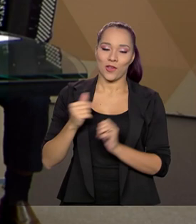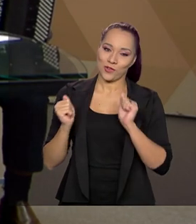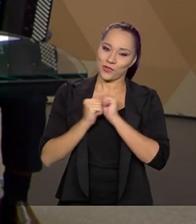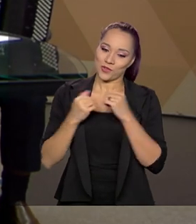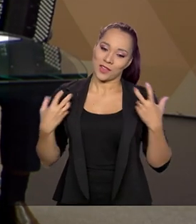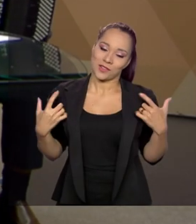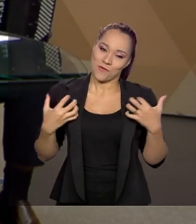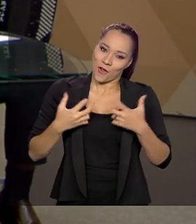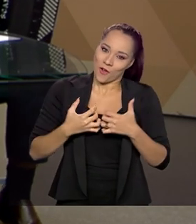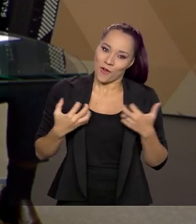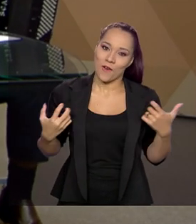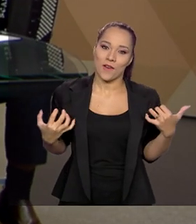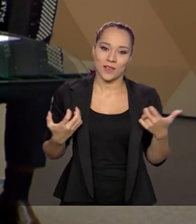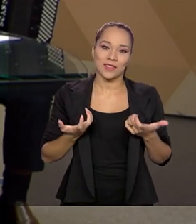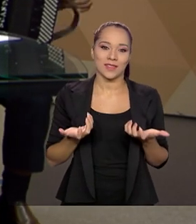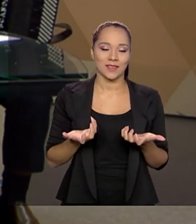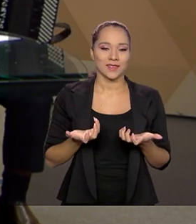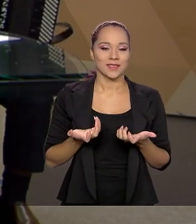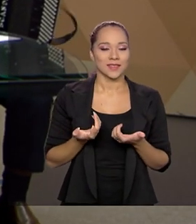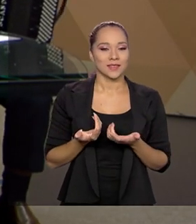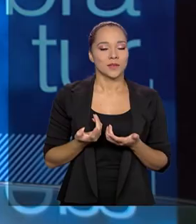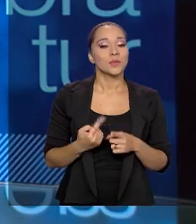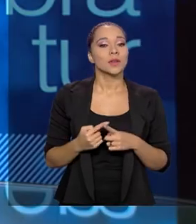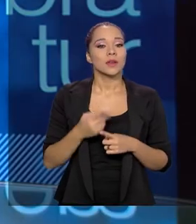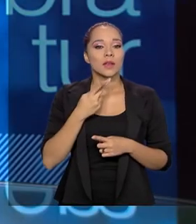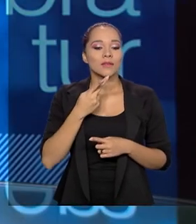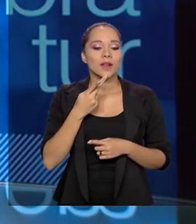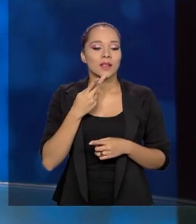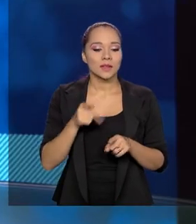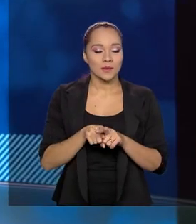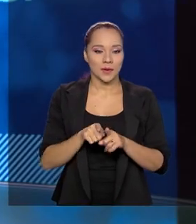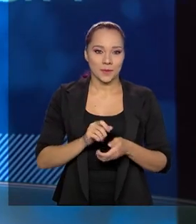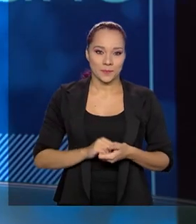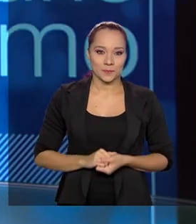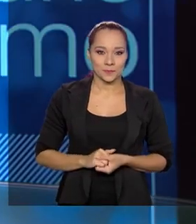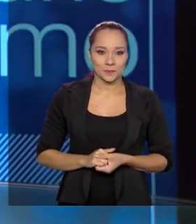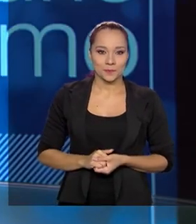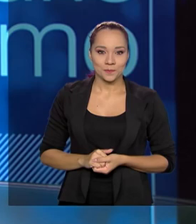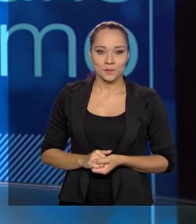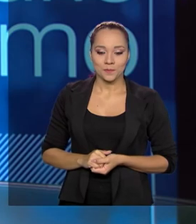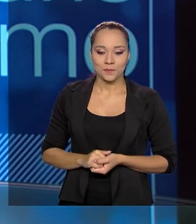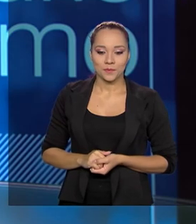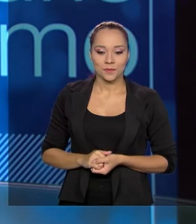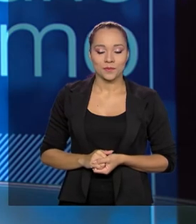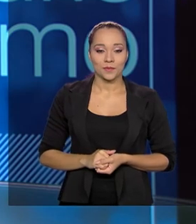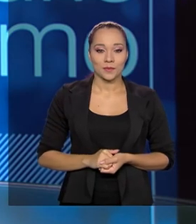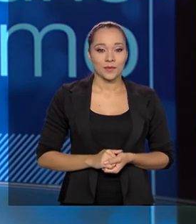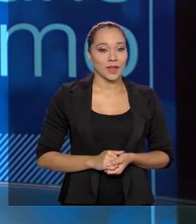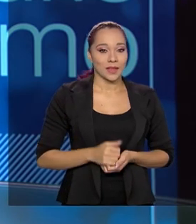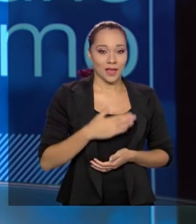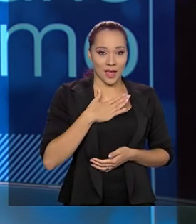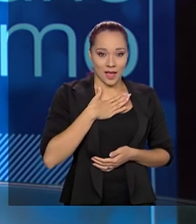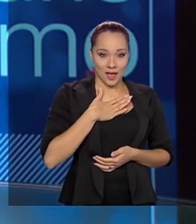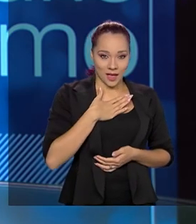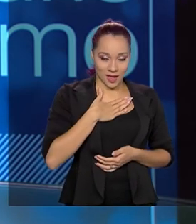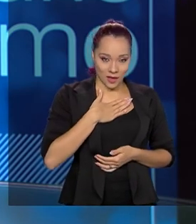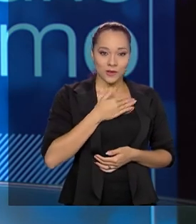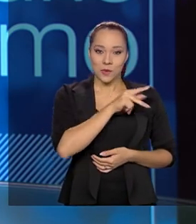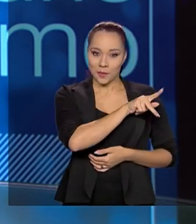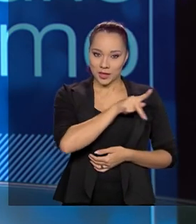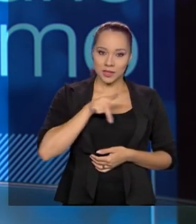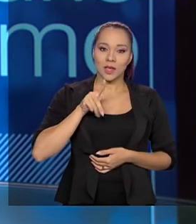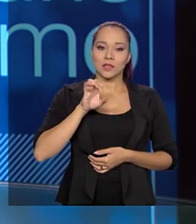porque... E quero dizer que, Paulo, que eu estou o presidente da Embratou,